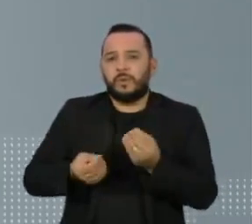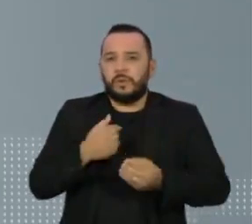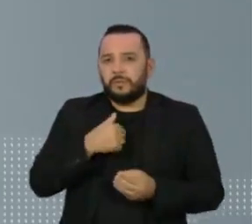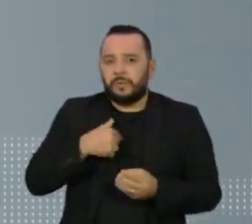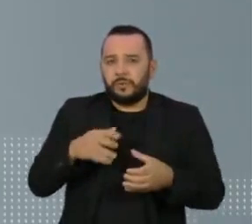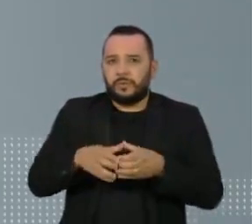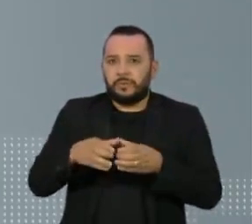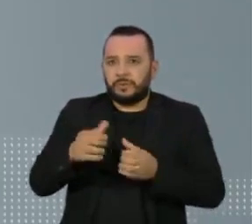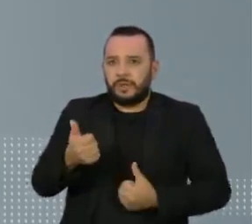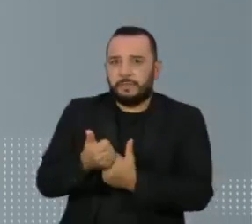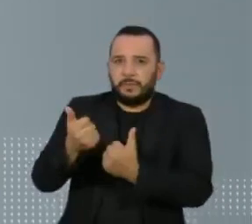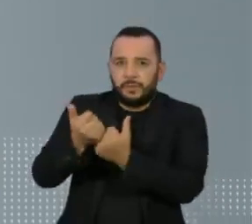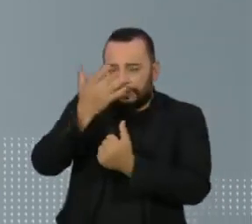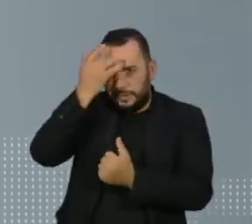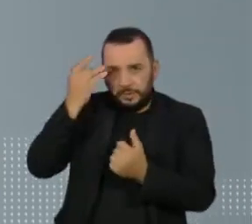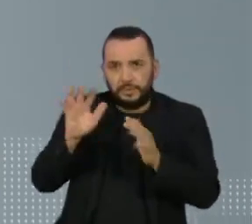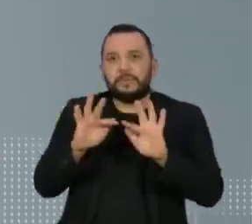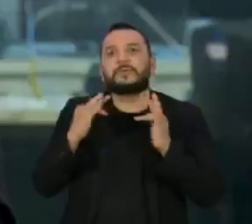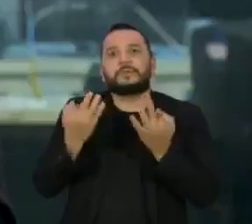familiares de pessoas desaparecidas.